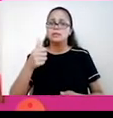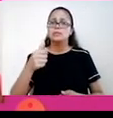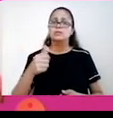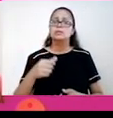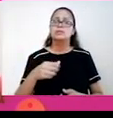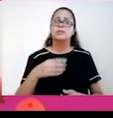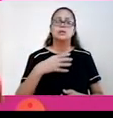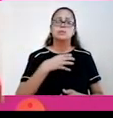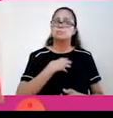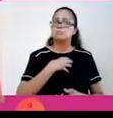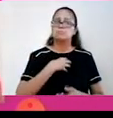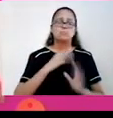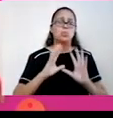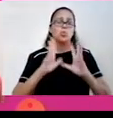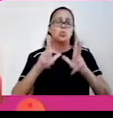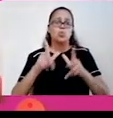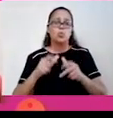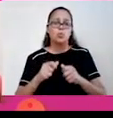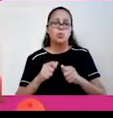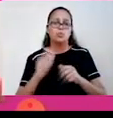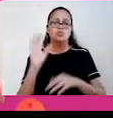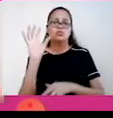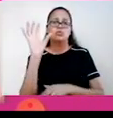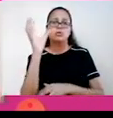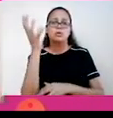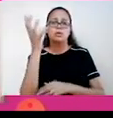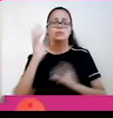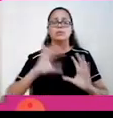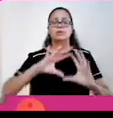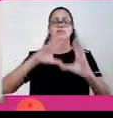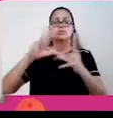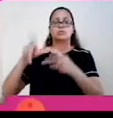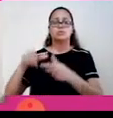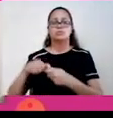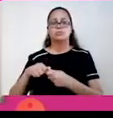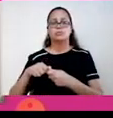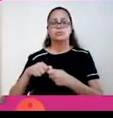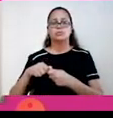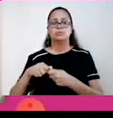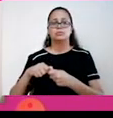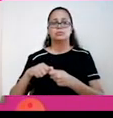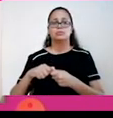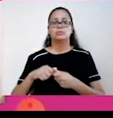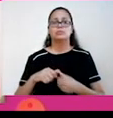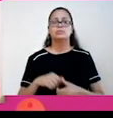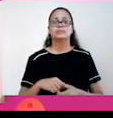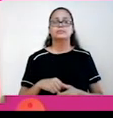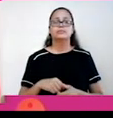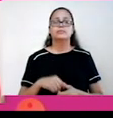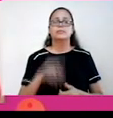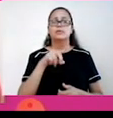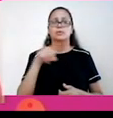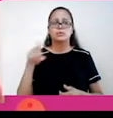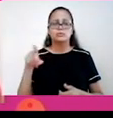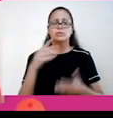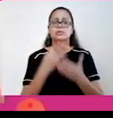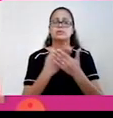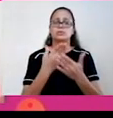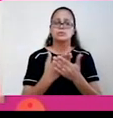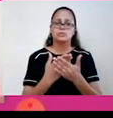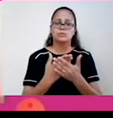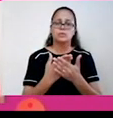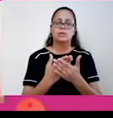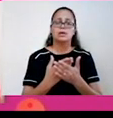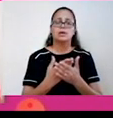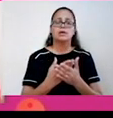tipos de clima do mundo, eles estão presentes na América do Sul, não são todos, mas quase todos. Como quando vocês estudaram a